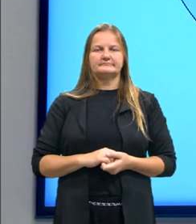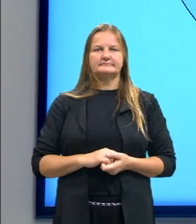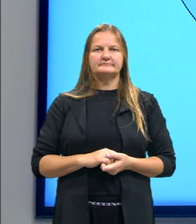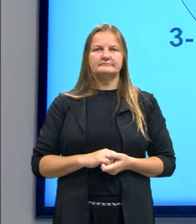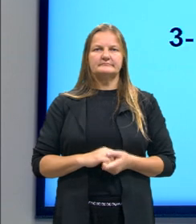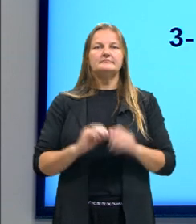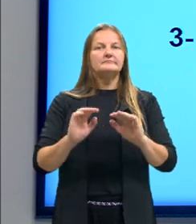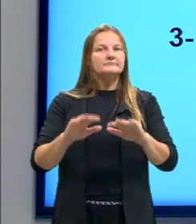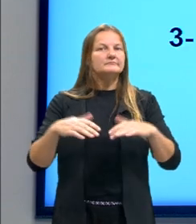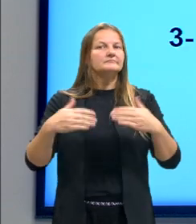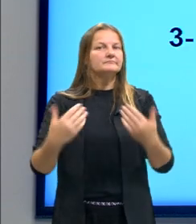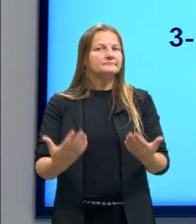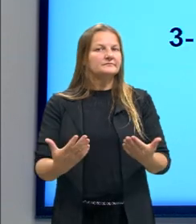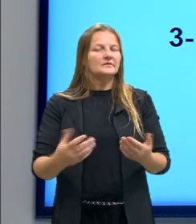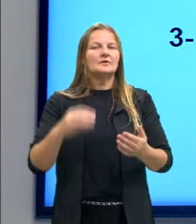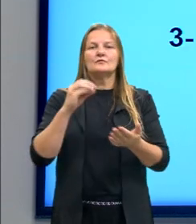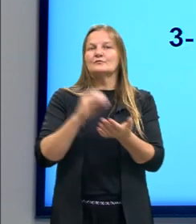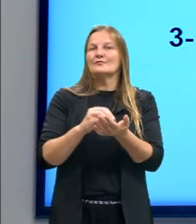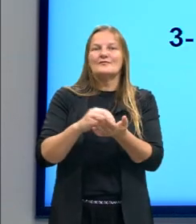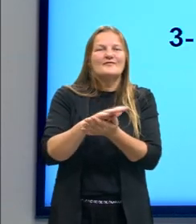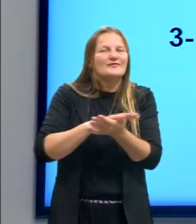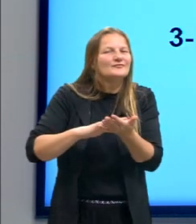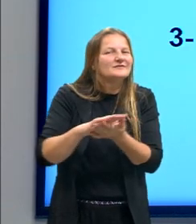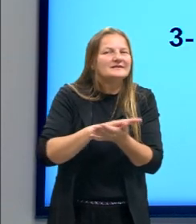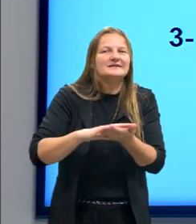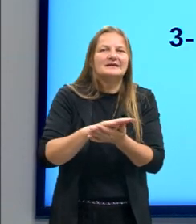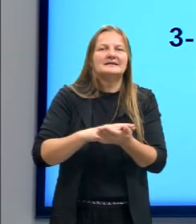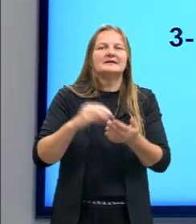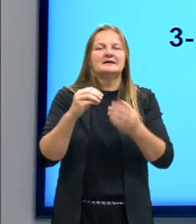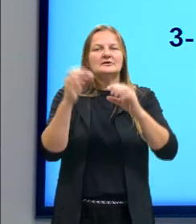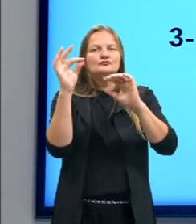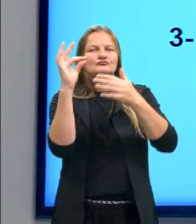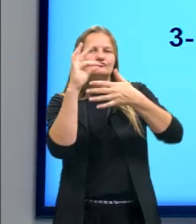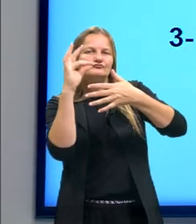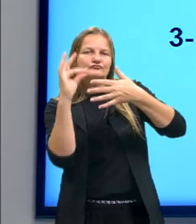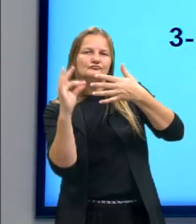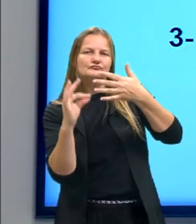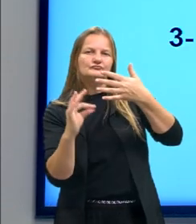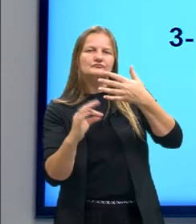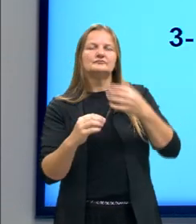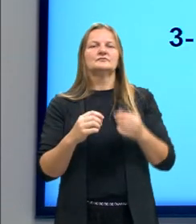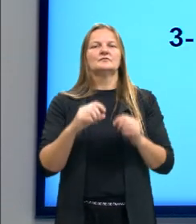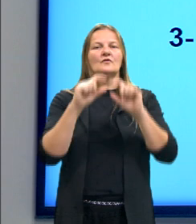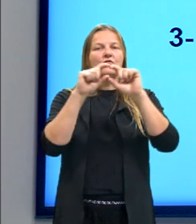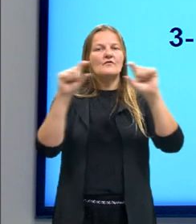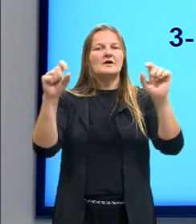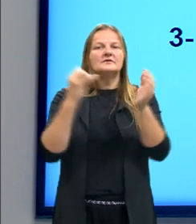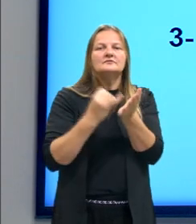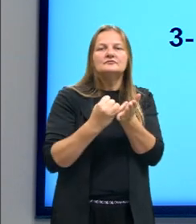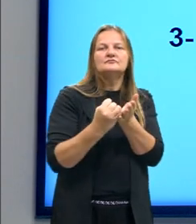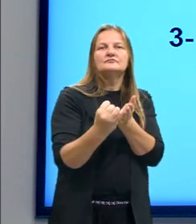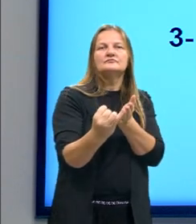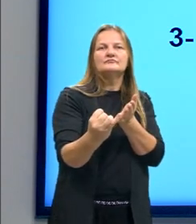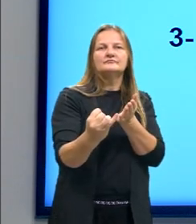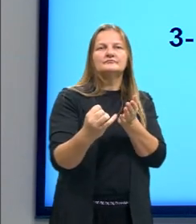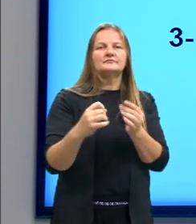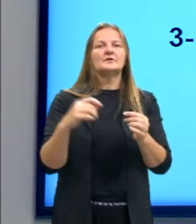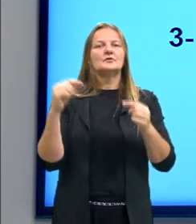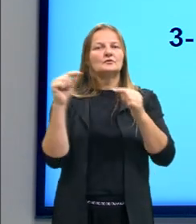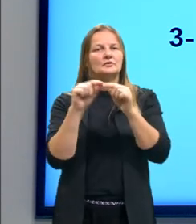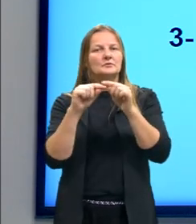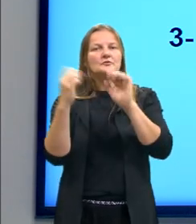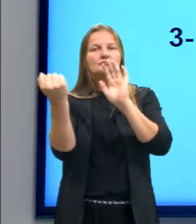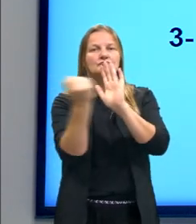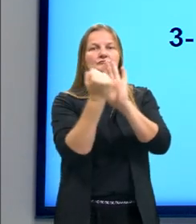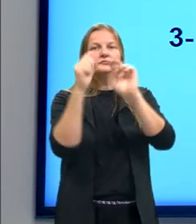Então, não pode faltar a especificidade, a frase introdutória, a notificação do